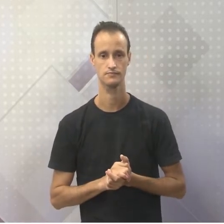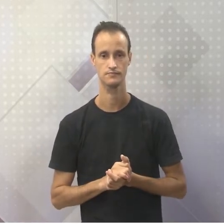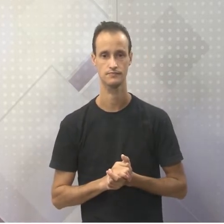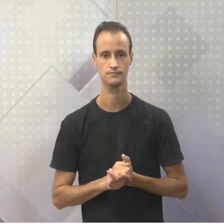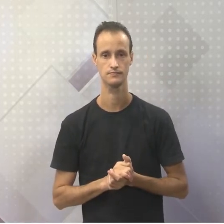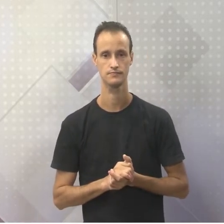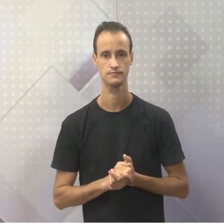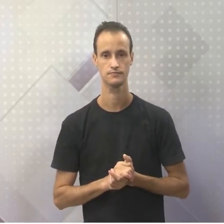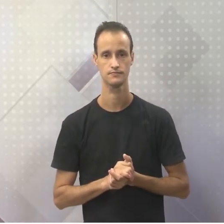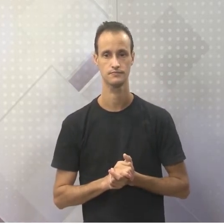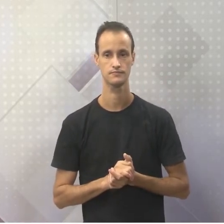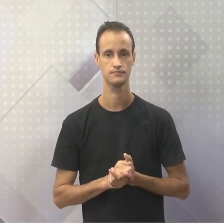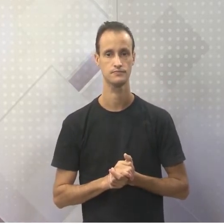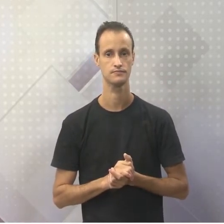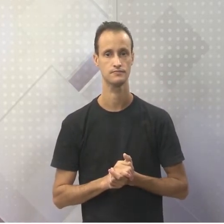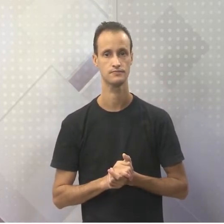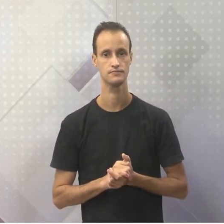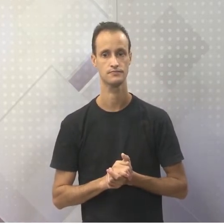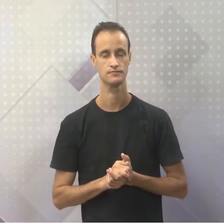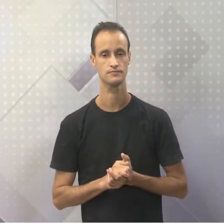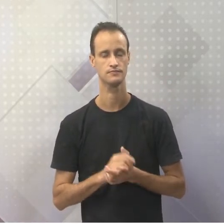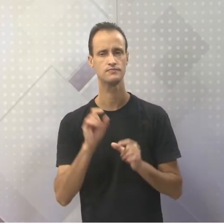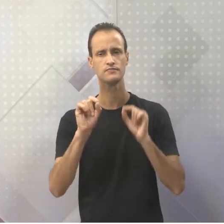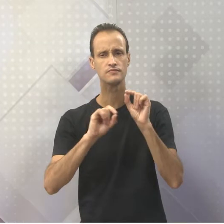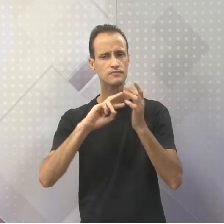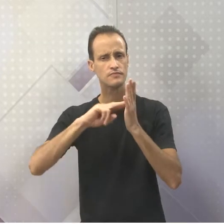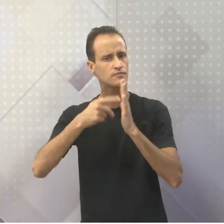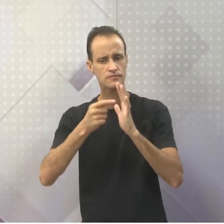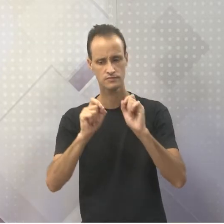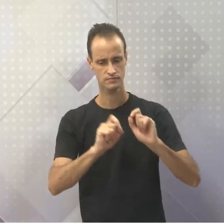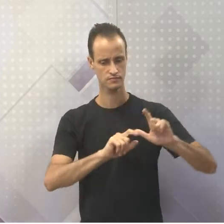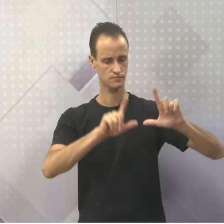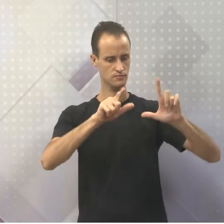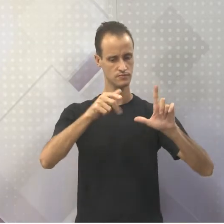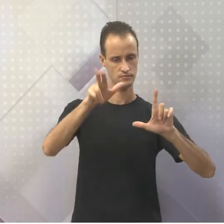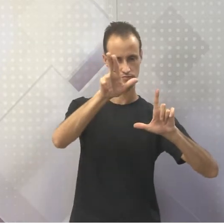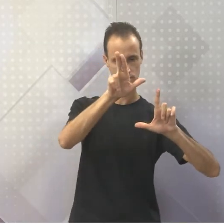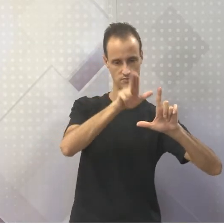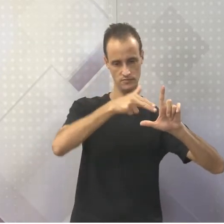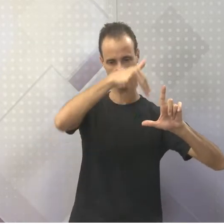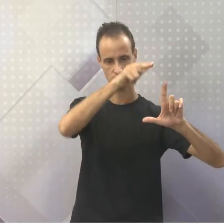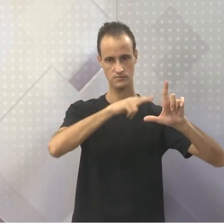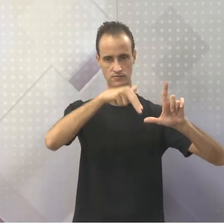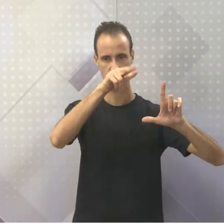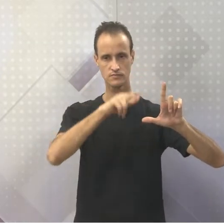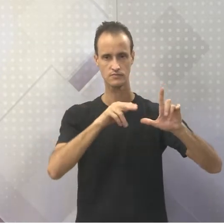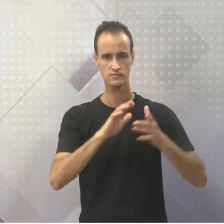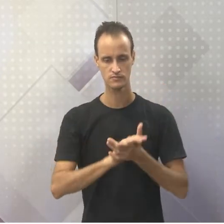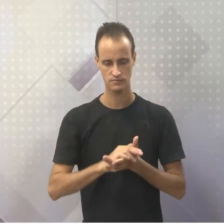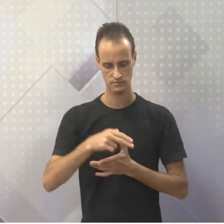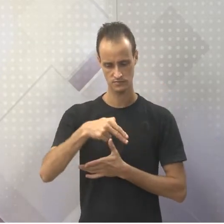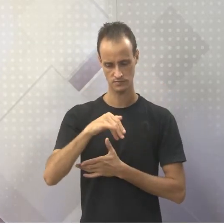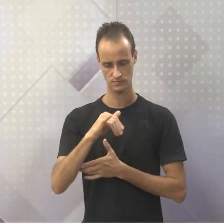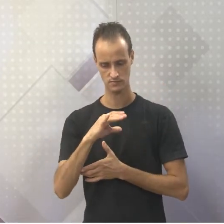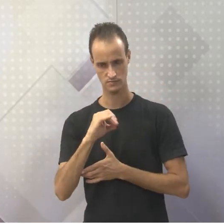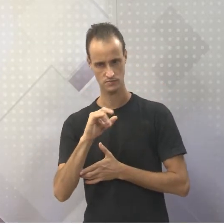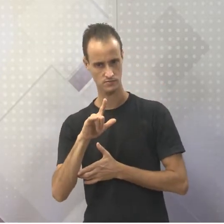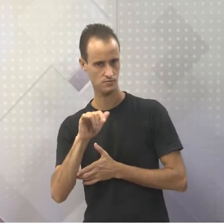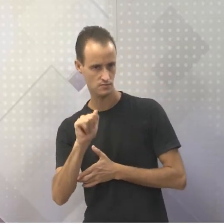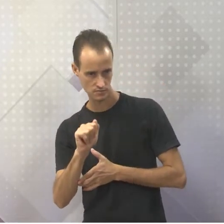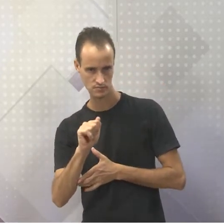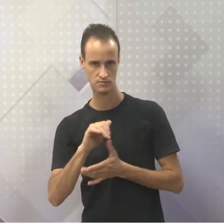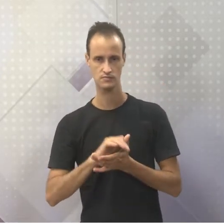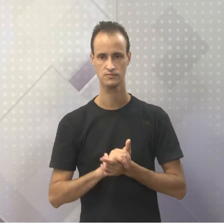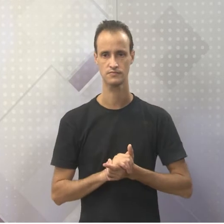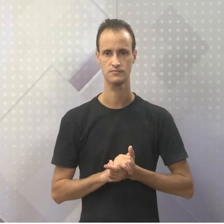Tá bom? Essa imagem aí é o seguinte. É uma pintura aí do... Nicolas André...